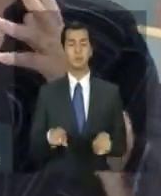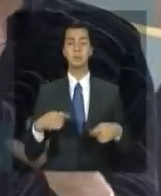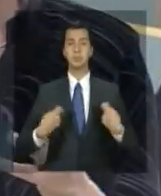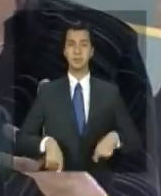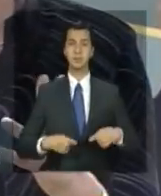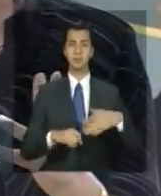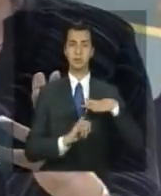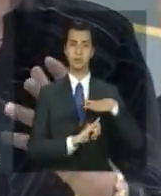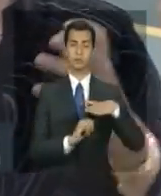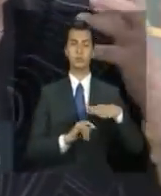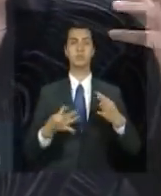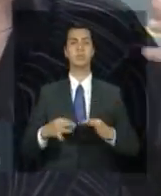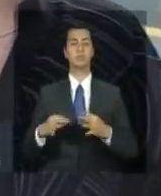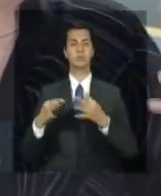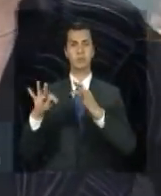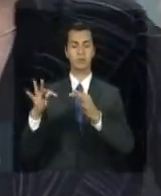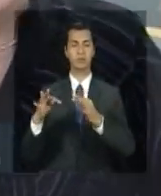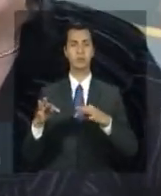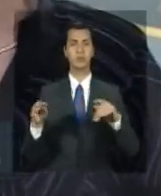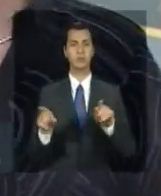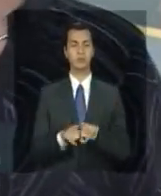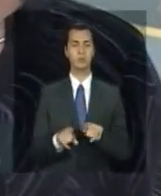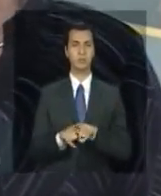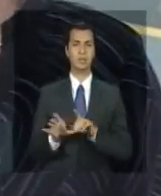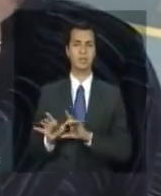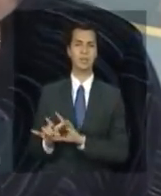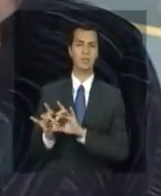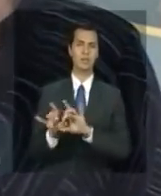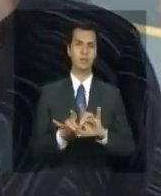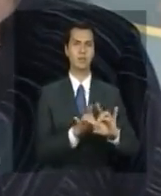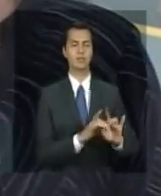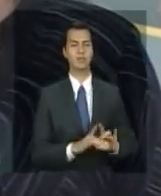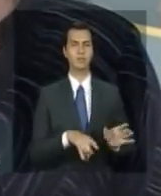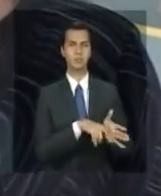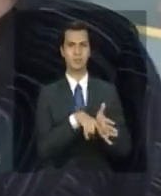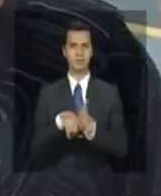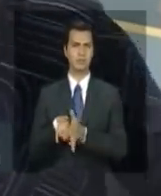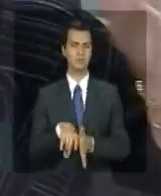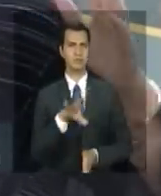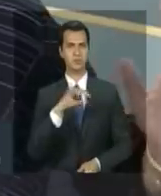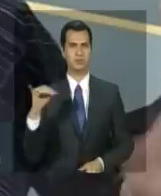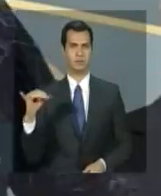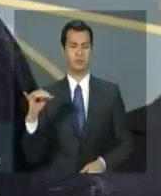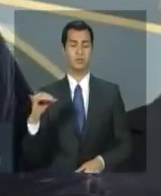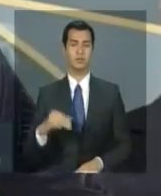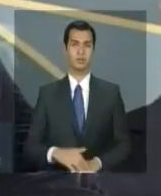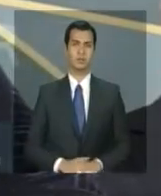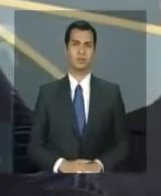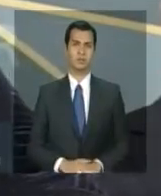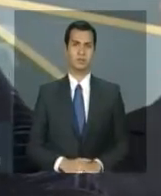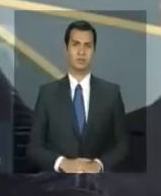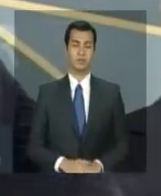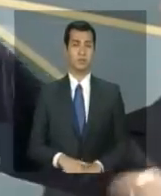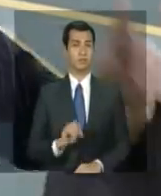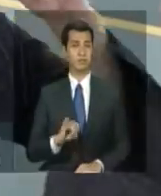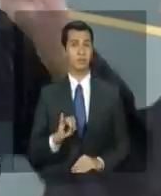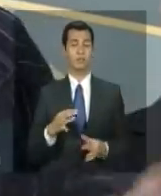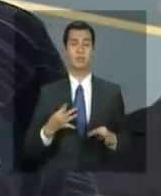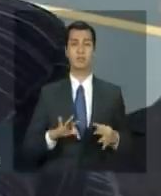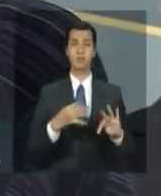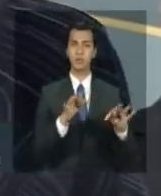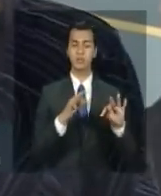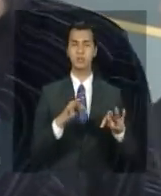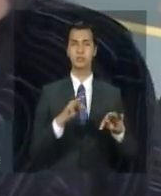tecnológico e uma rede de pesquisa científica ninguém transfere tecnologia